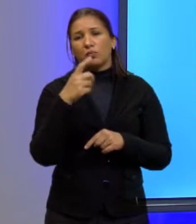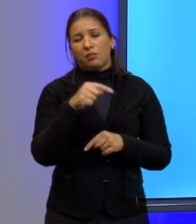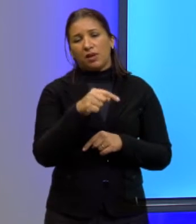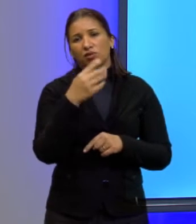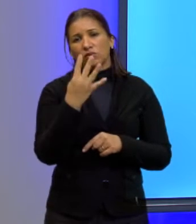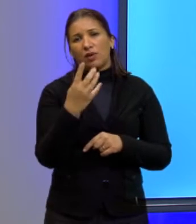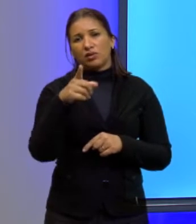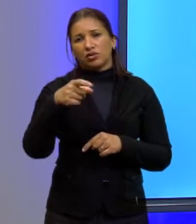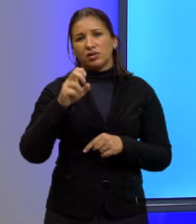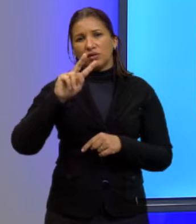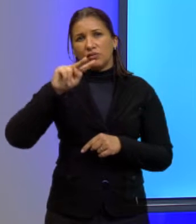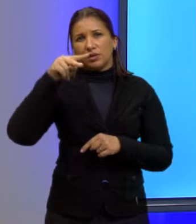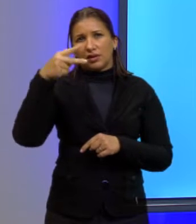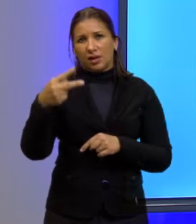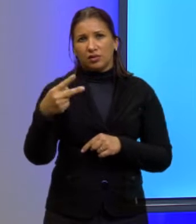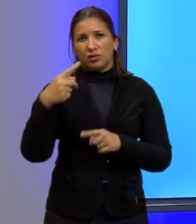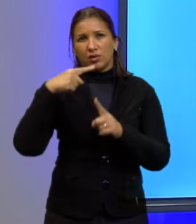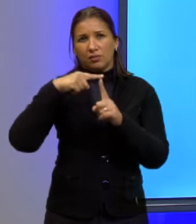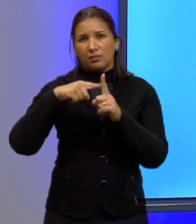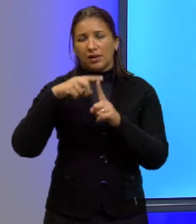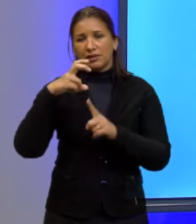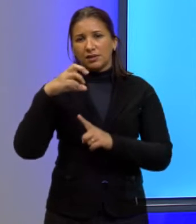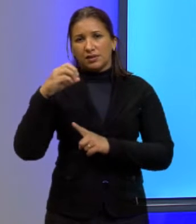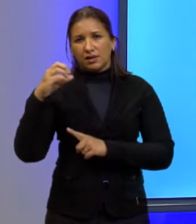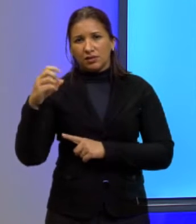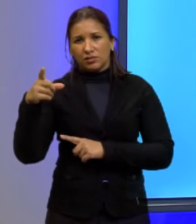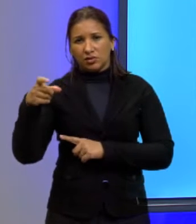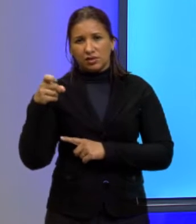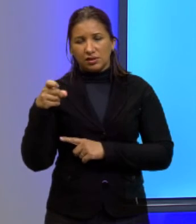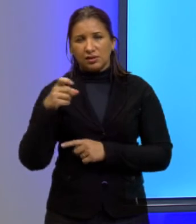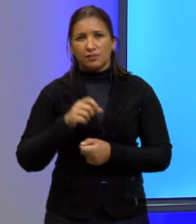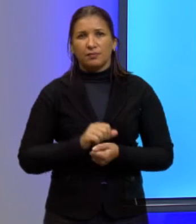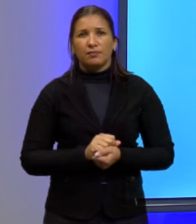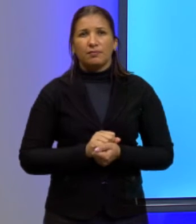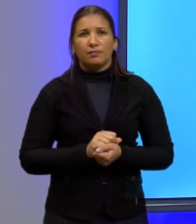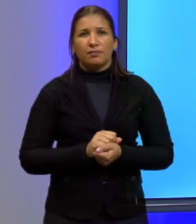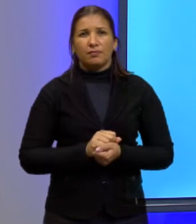4X quadrado, 500 vezes X, 500X.